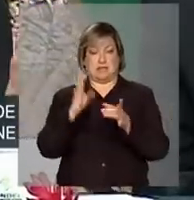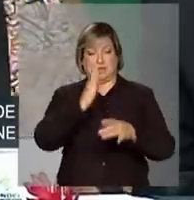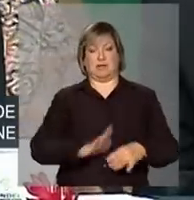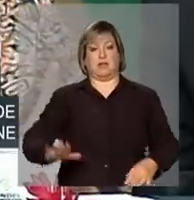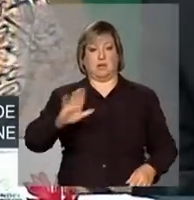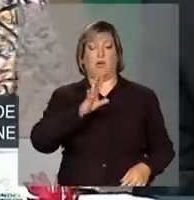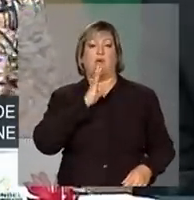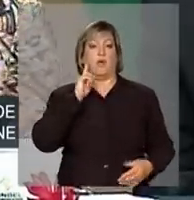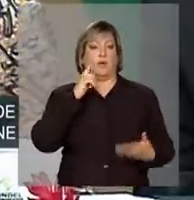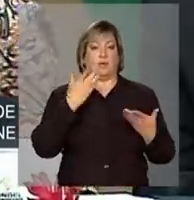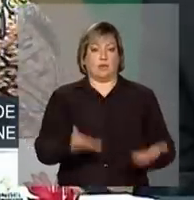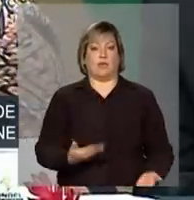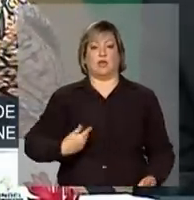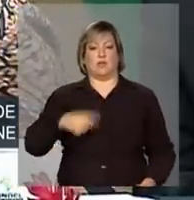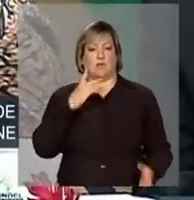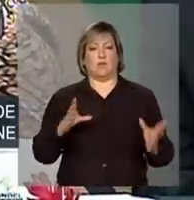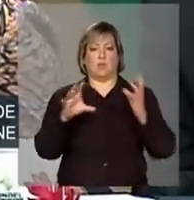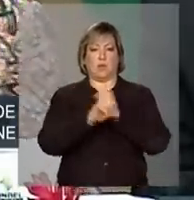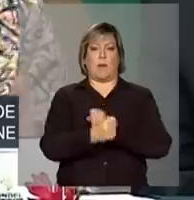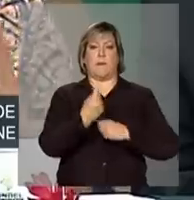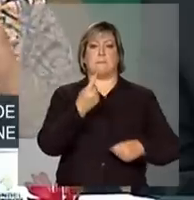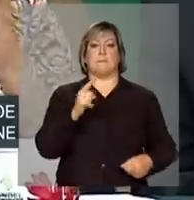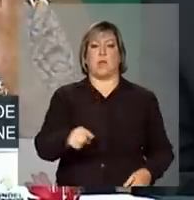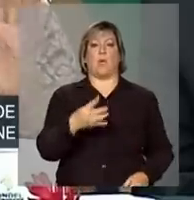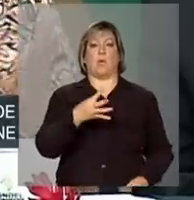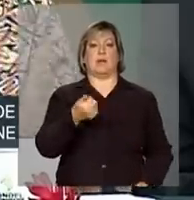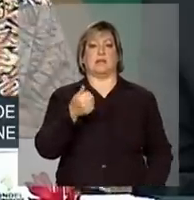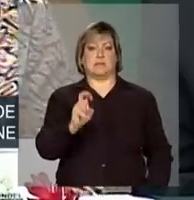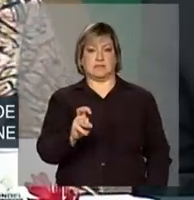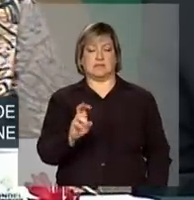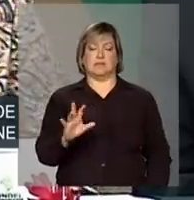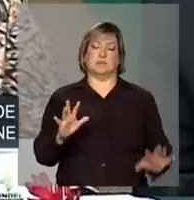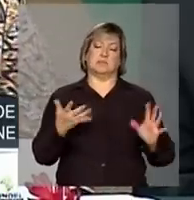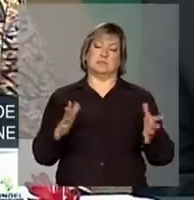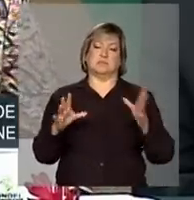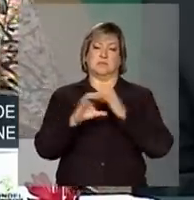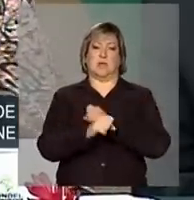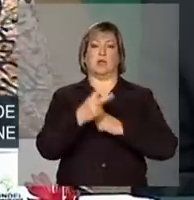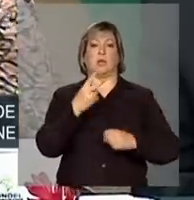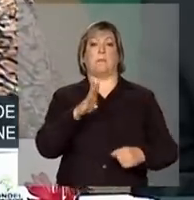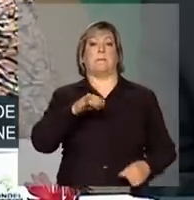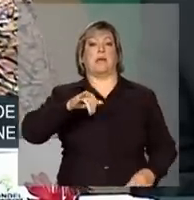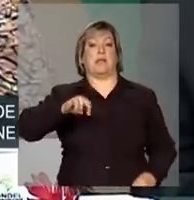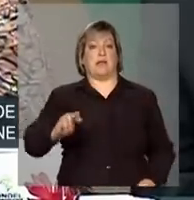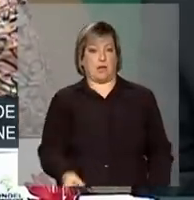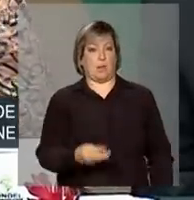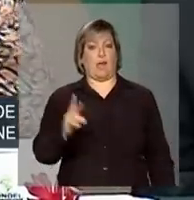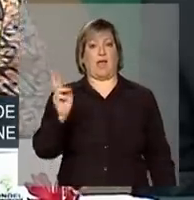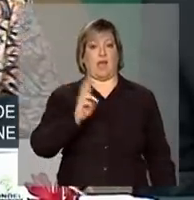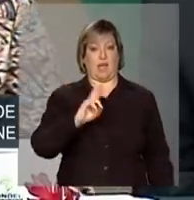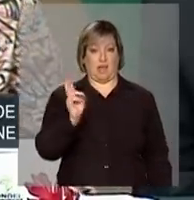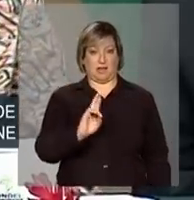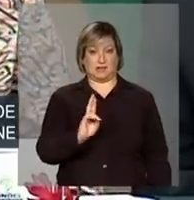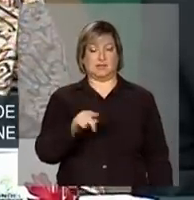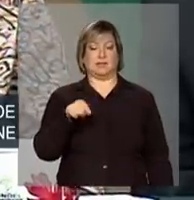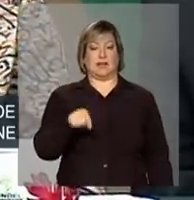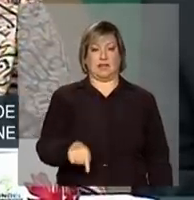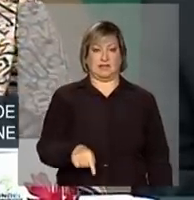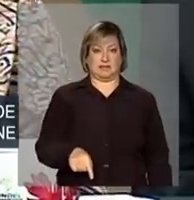Nós computamos 1.415, vai dar algo como quase 2 bilhões de reais esse